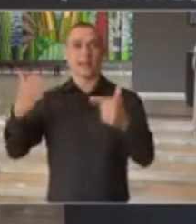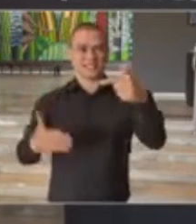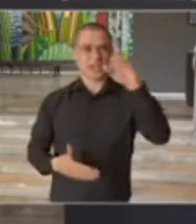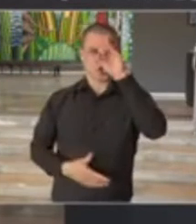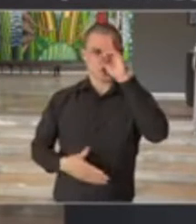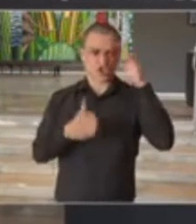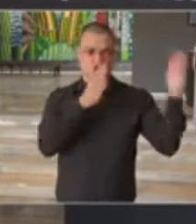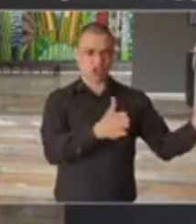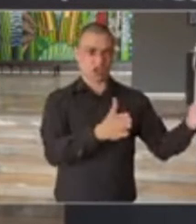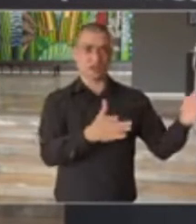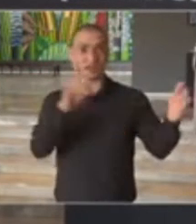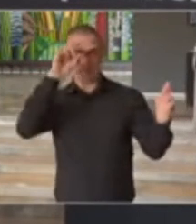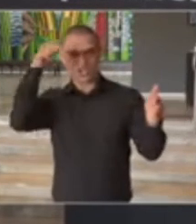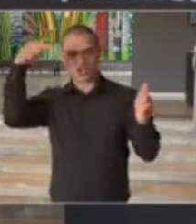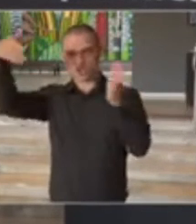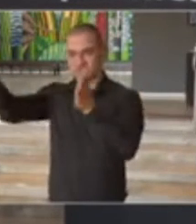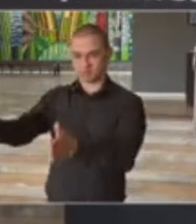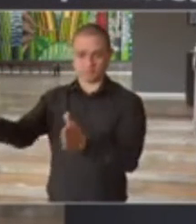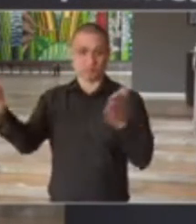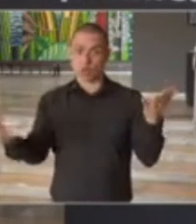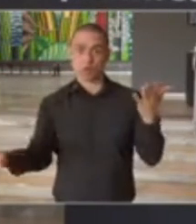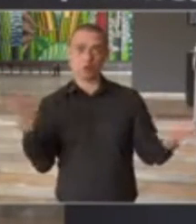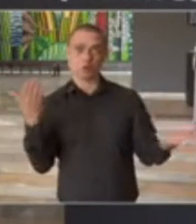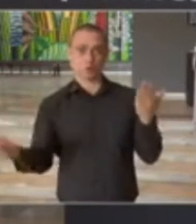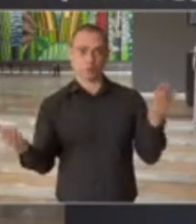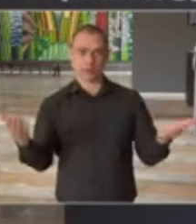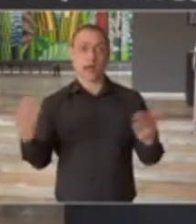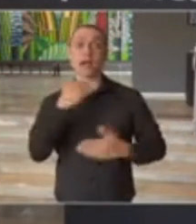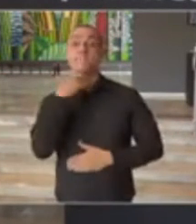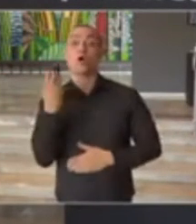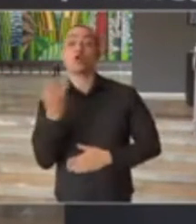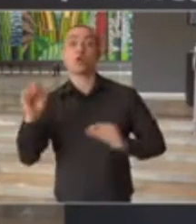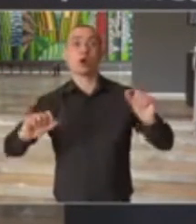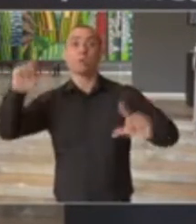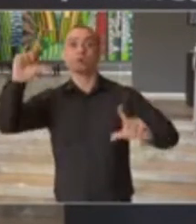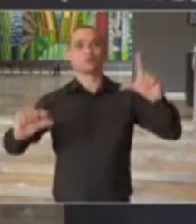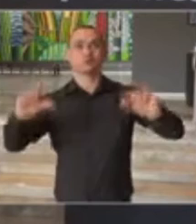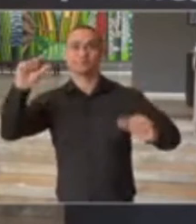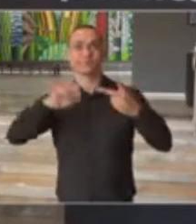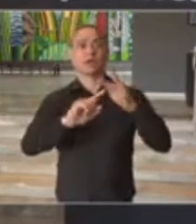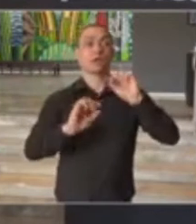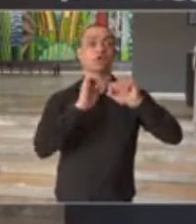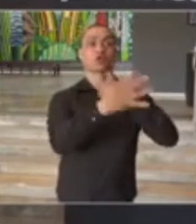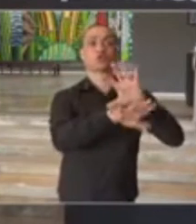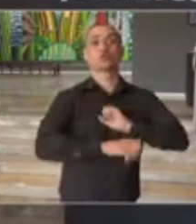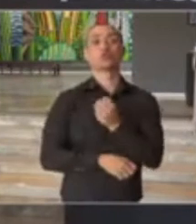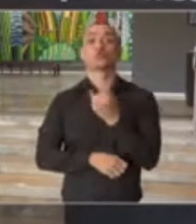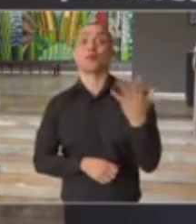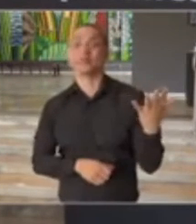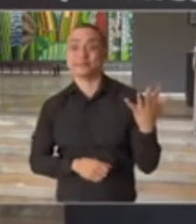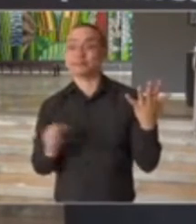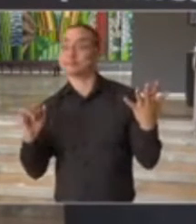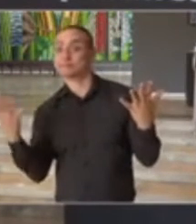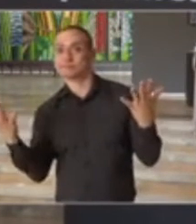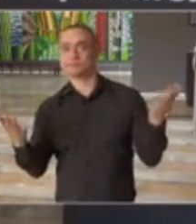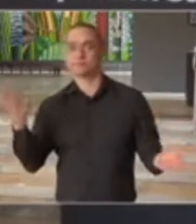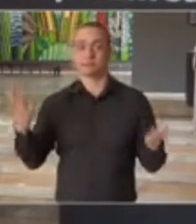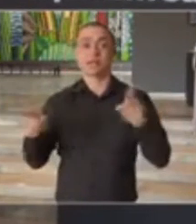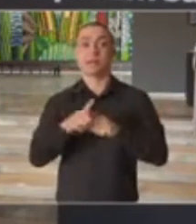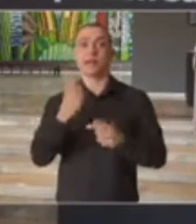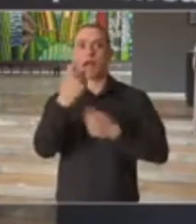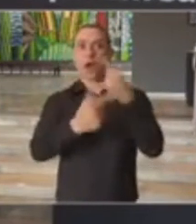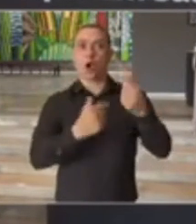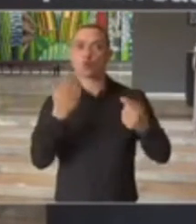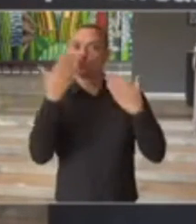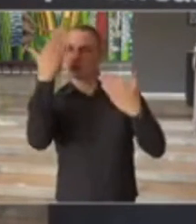dias versus os sete dias anteriores. Nós vamos fazer isso para óbitos, para casos, e para casos suspeitos que incluem síndrome